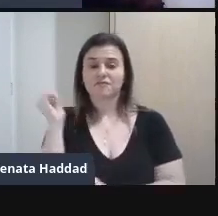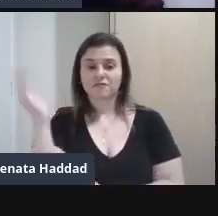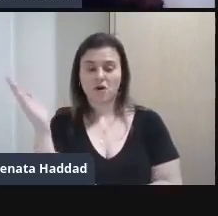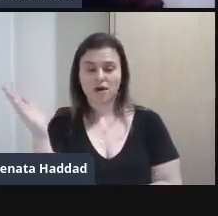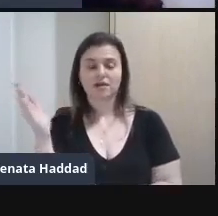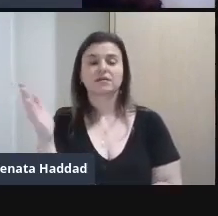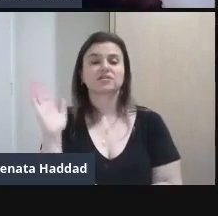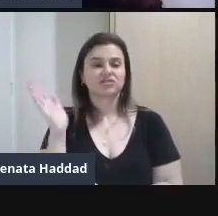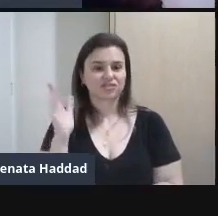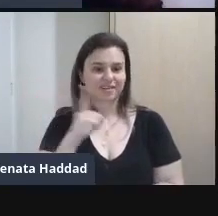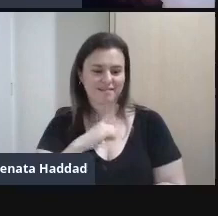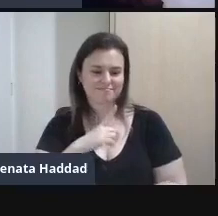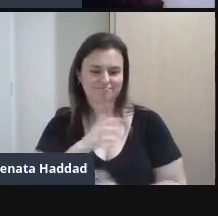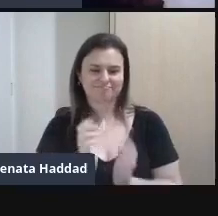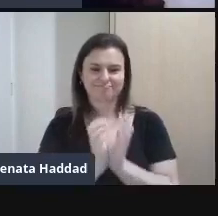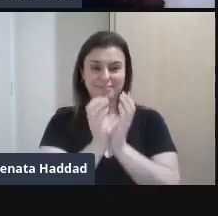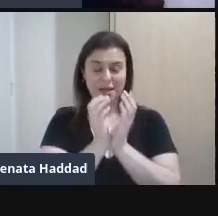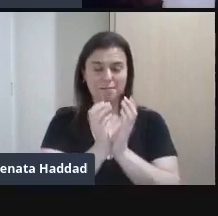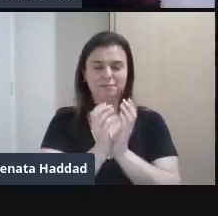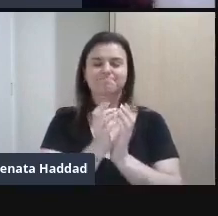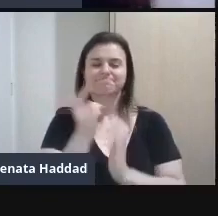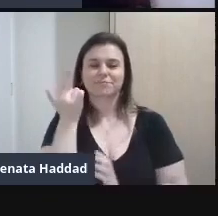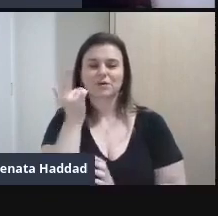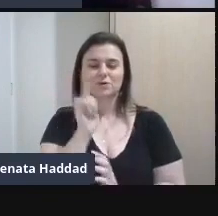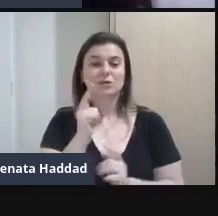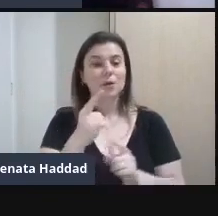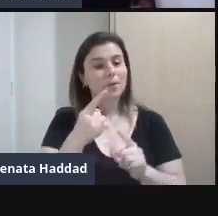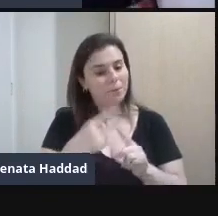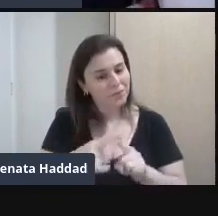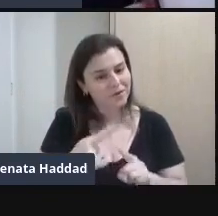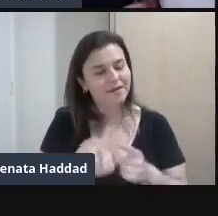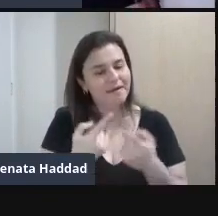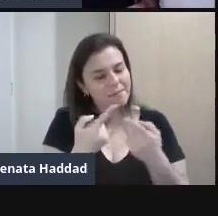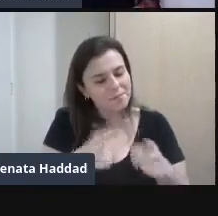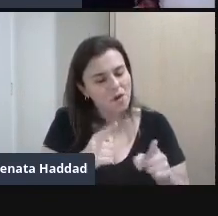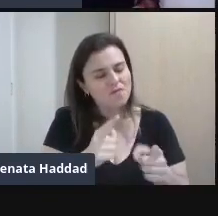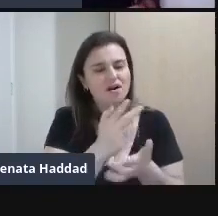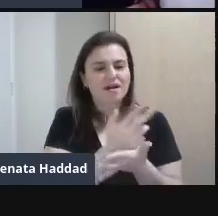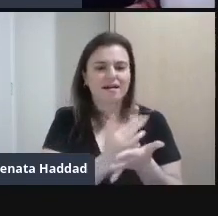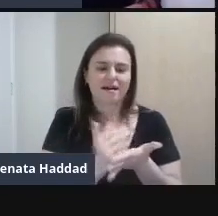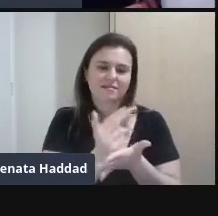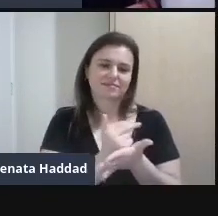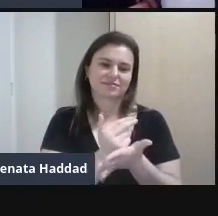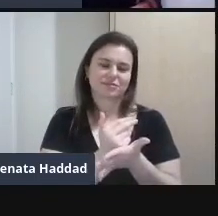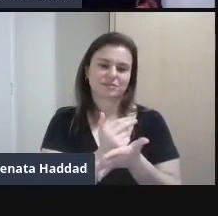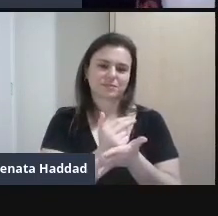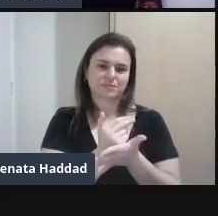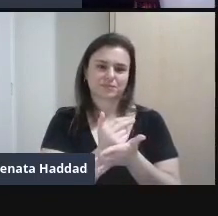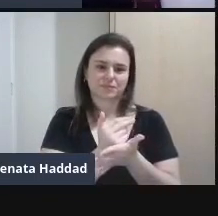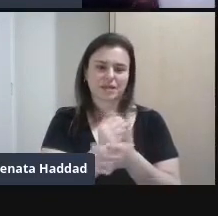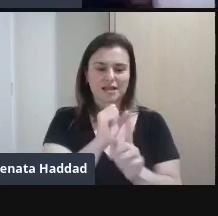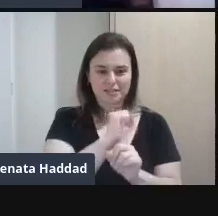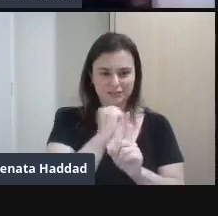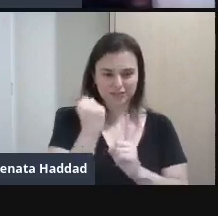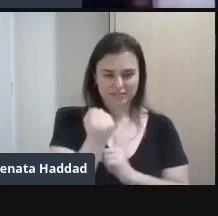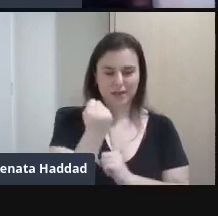prêmios Justamente por conta Dessa provocação Artística Estética E social